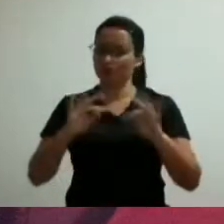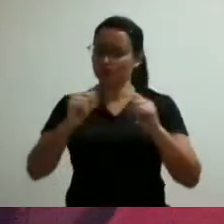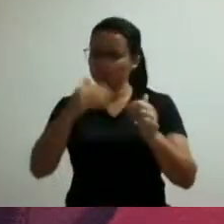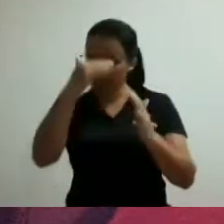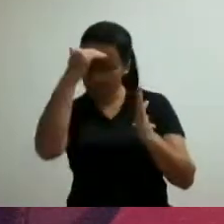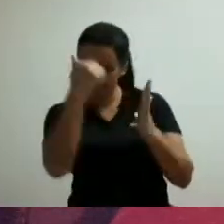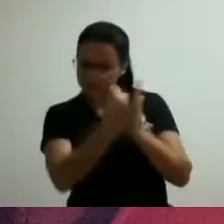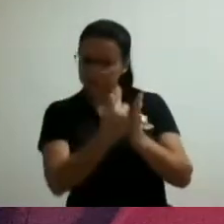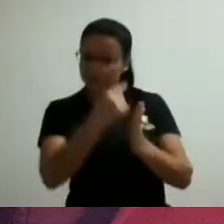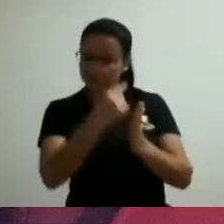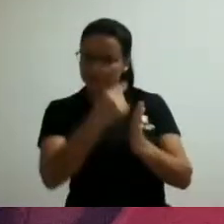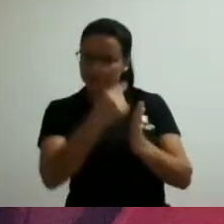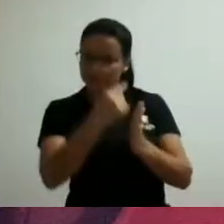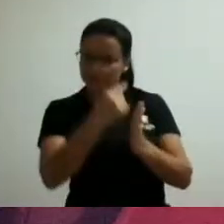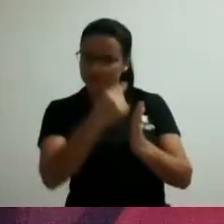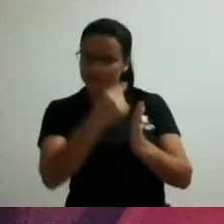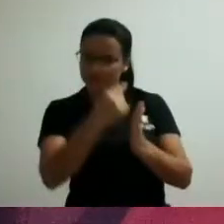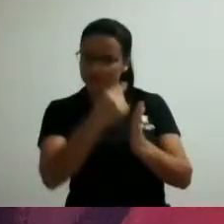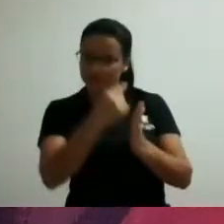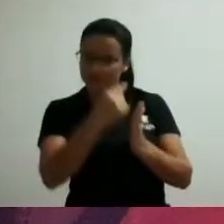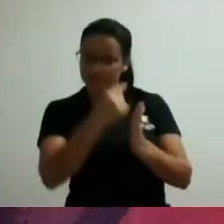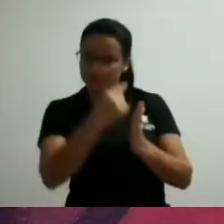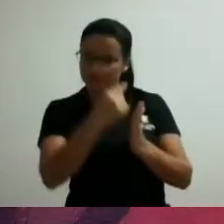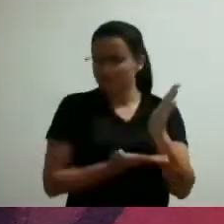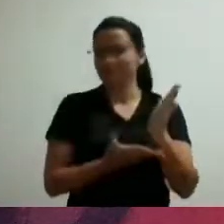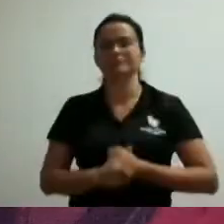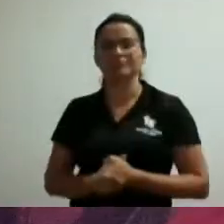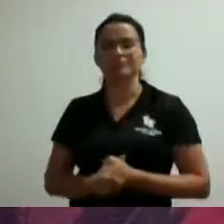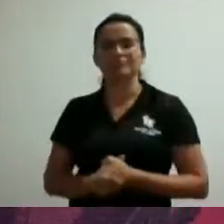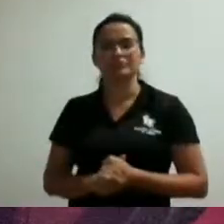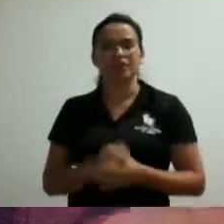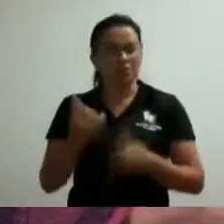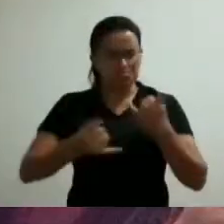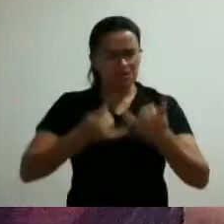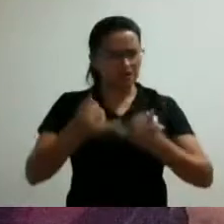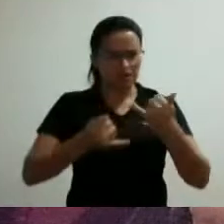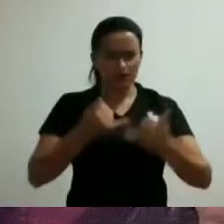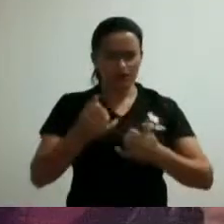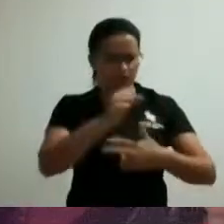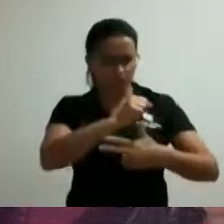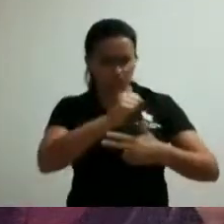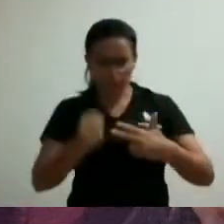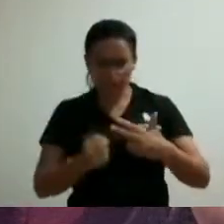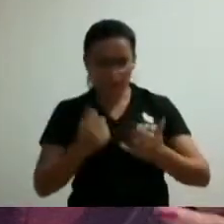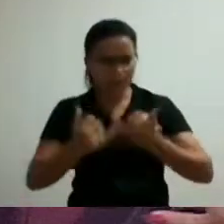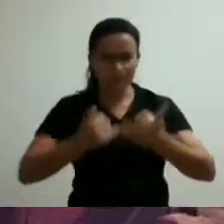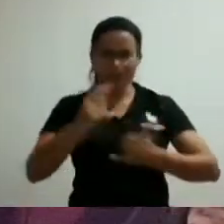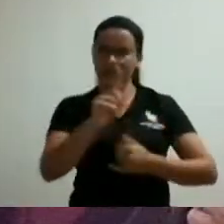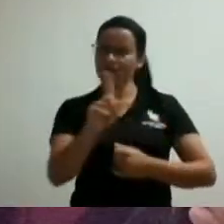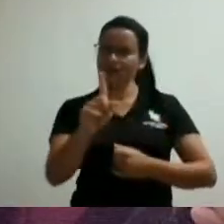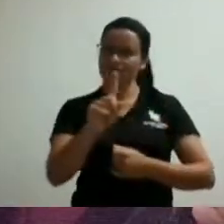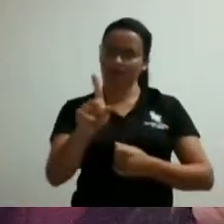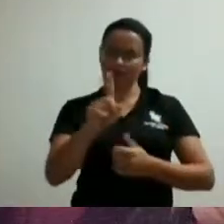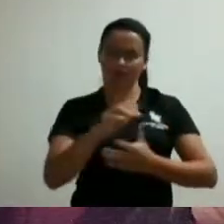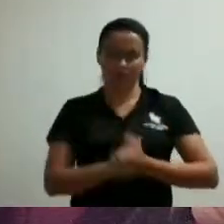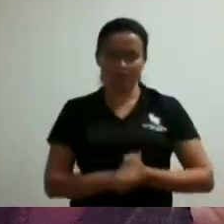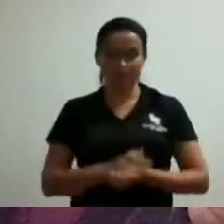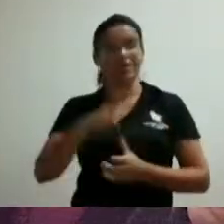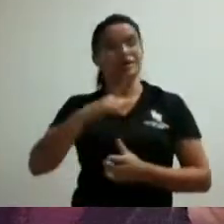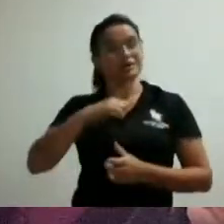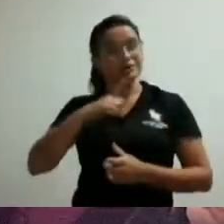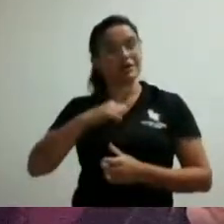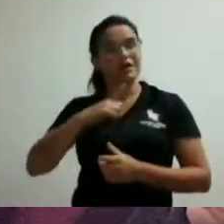instituições nós não estamos brincando aqui nós temos uma área que foi doada para o